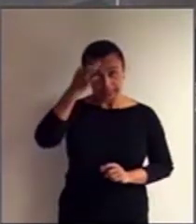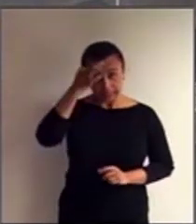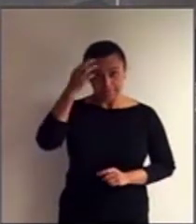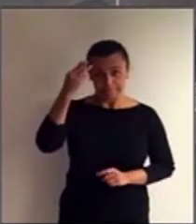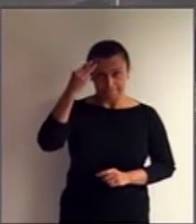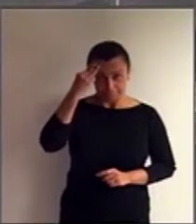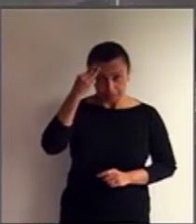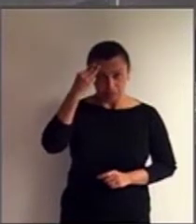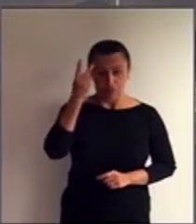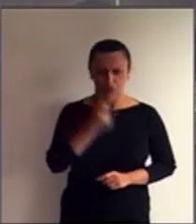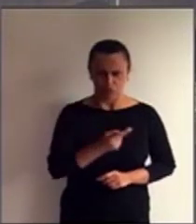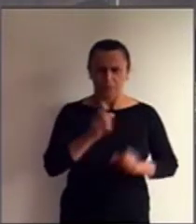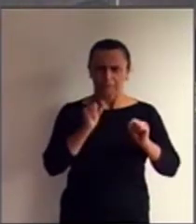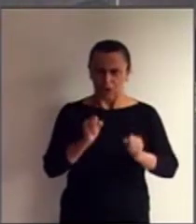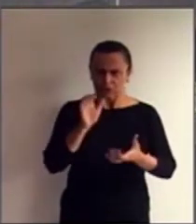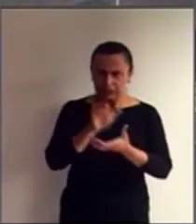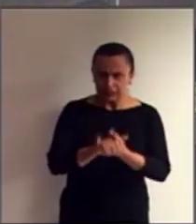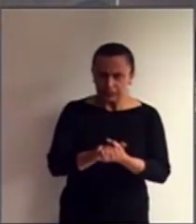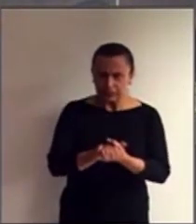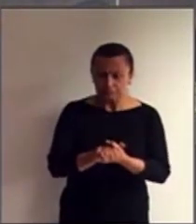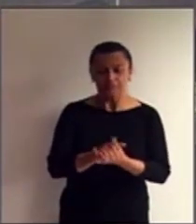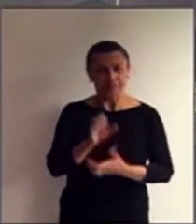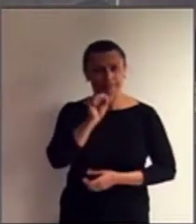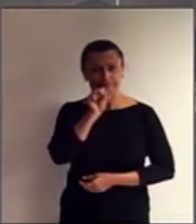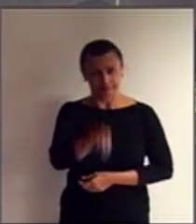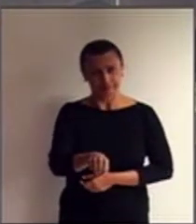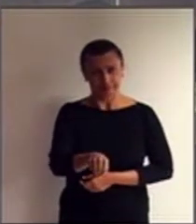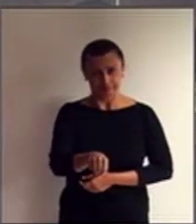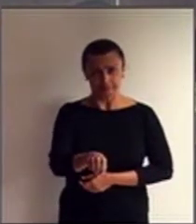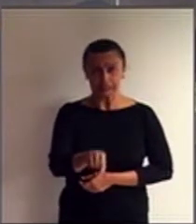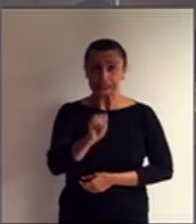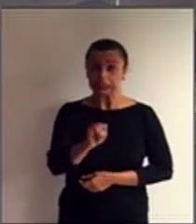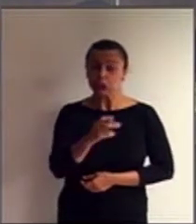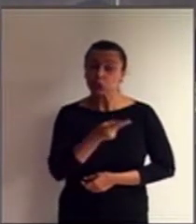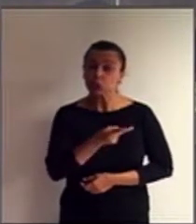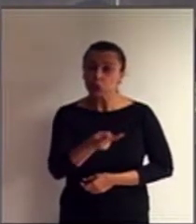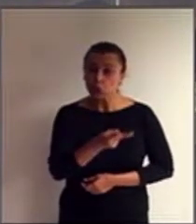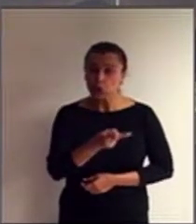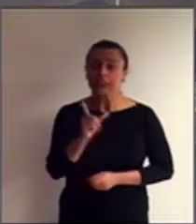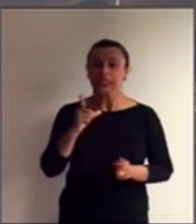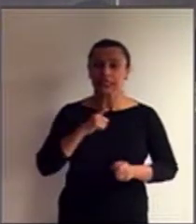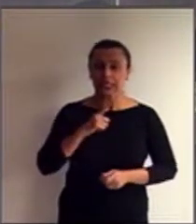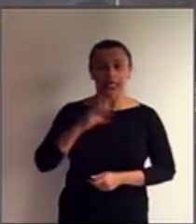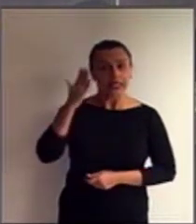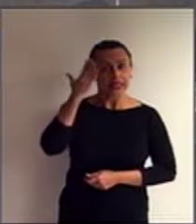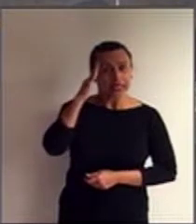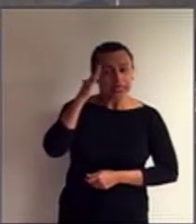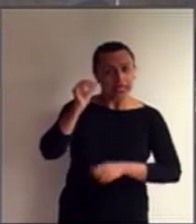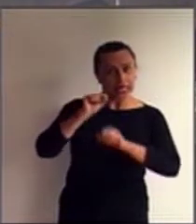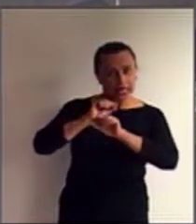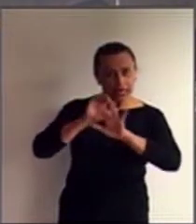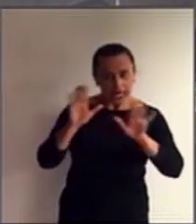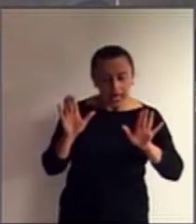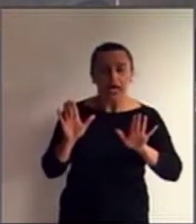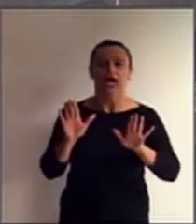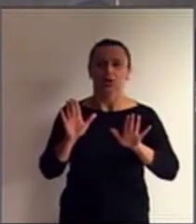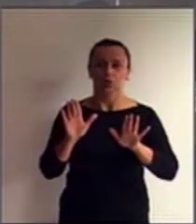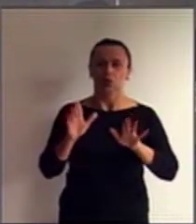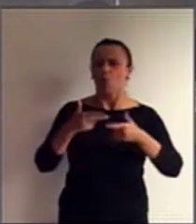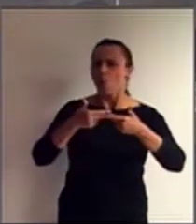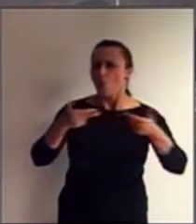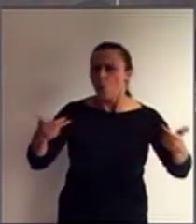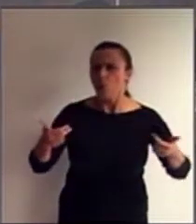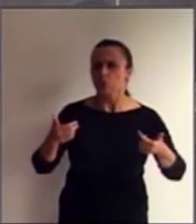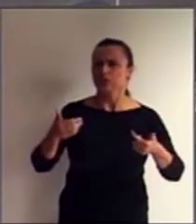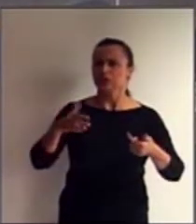mental interditadas podem casar? Sim. Se ambos os nubentes têm discernimento para os atos da vida civil, dentre